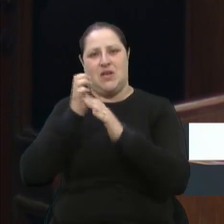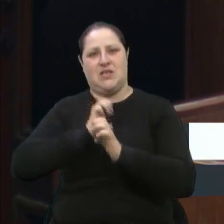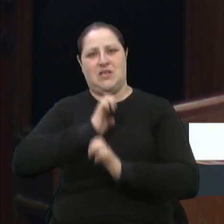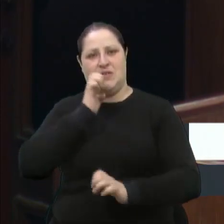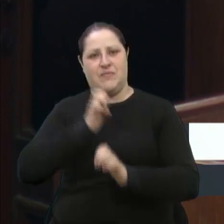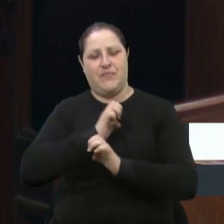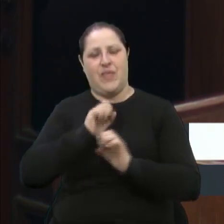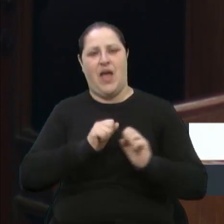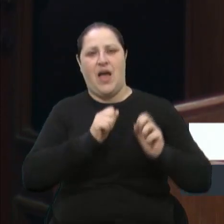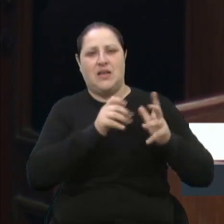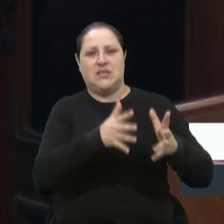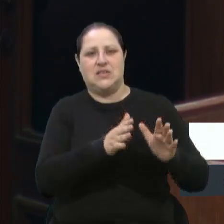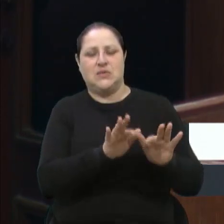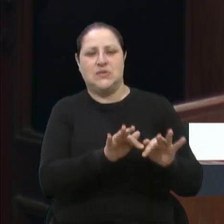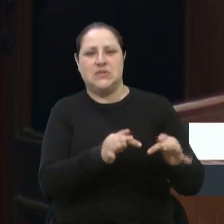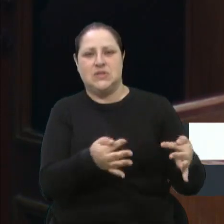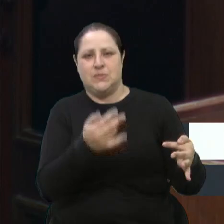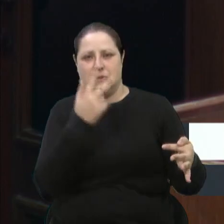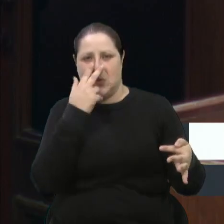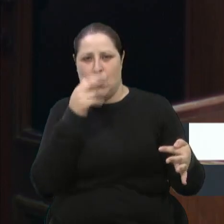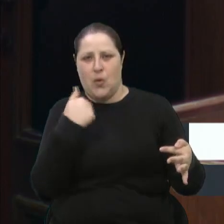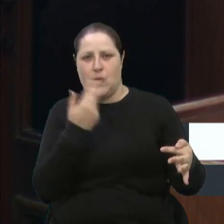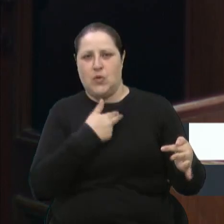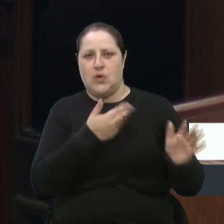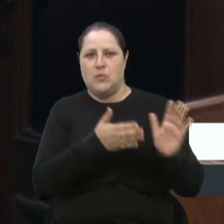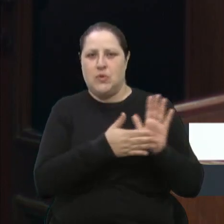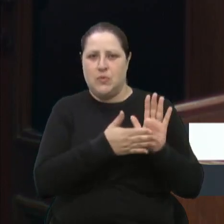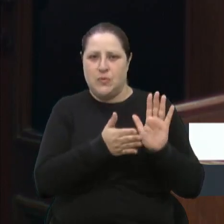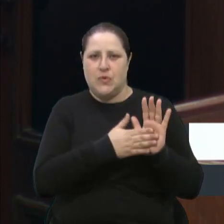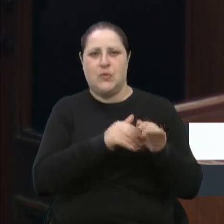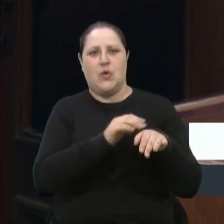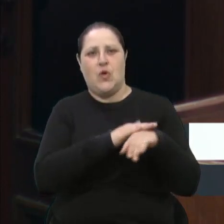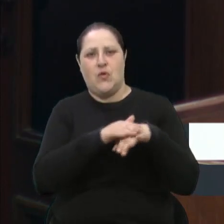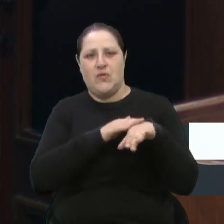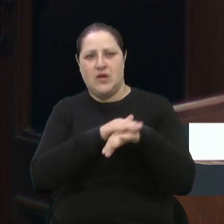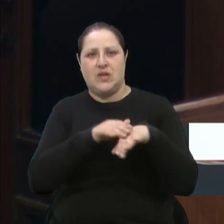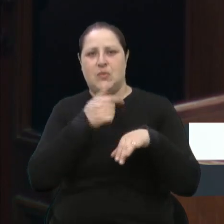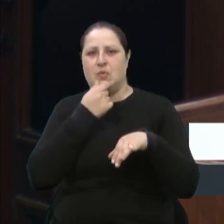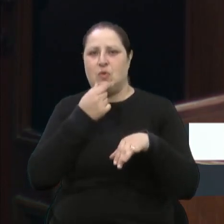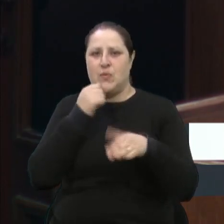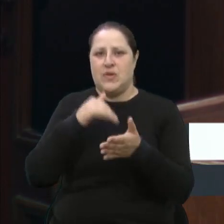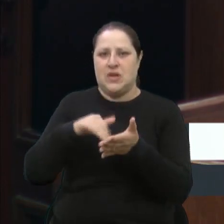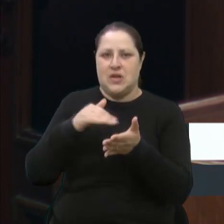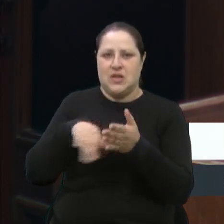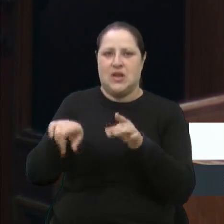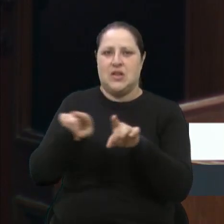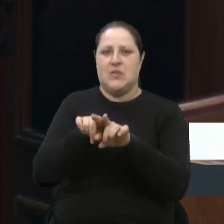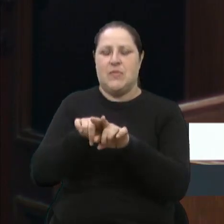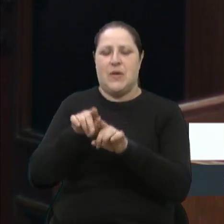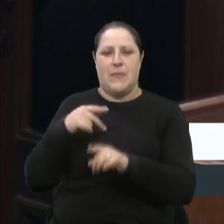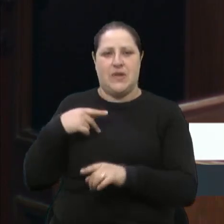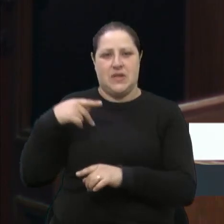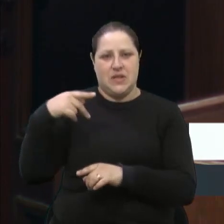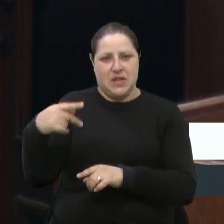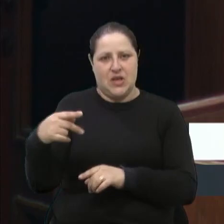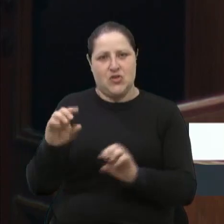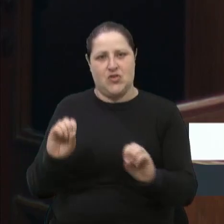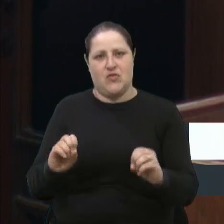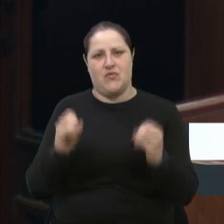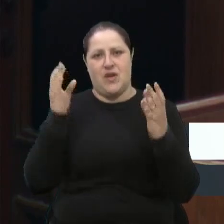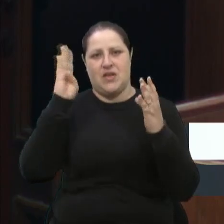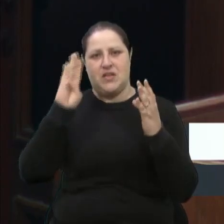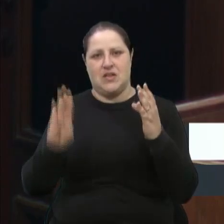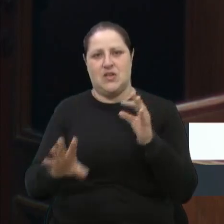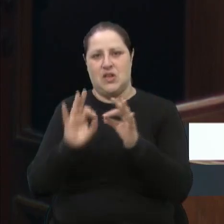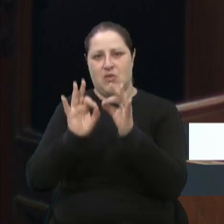que a gente vem propondo e vem conversando com o secretário, também com o presidente da Festa Nacional da Uva para que aconteça que